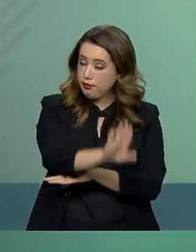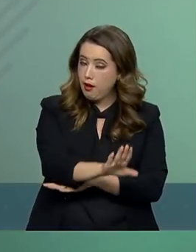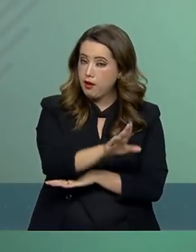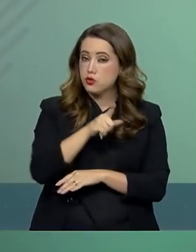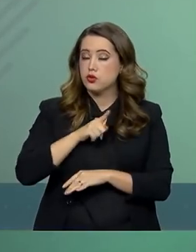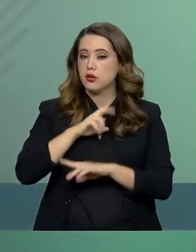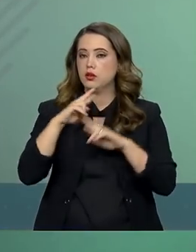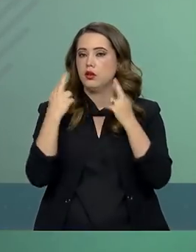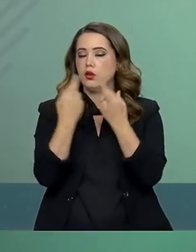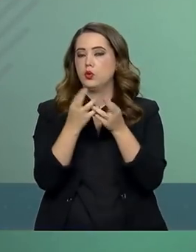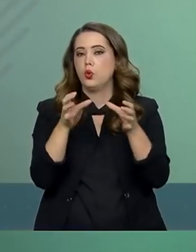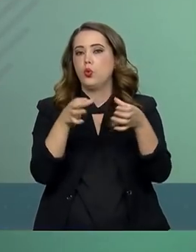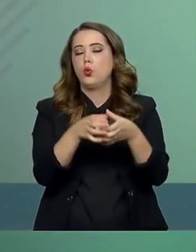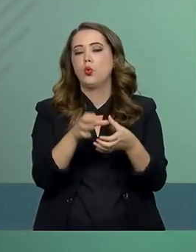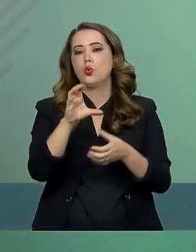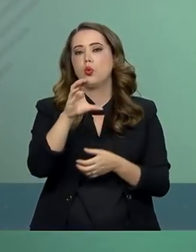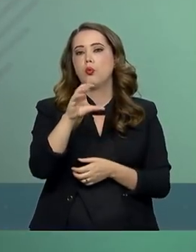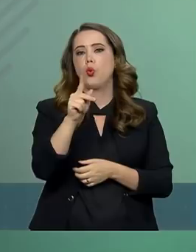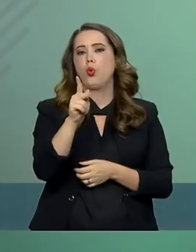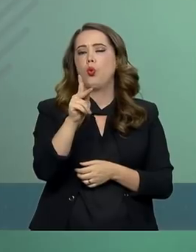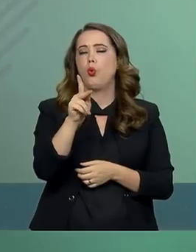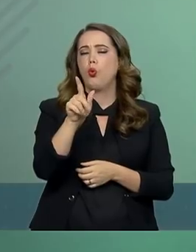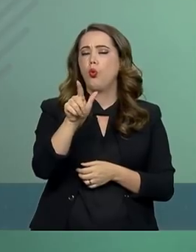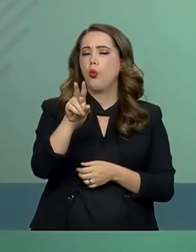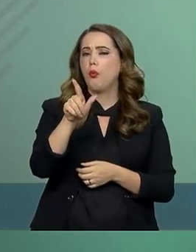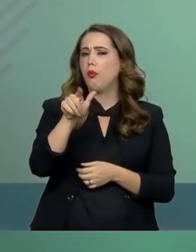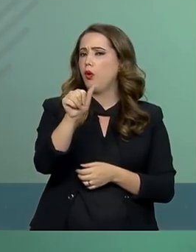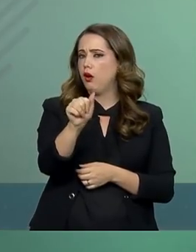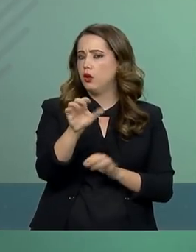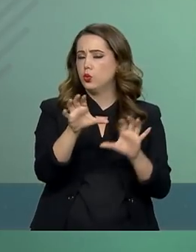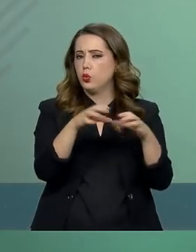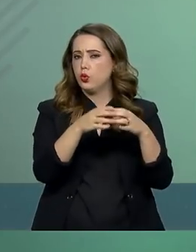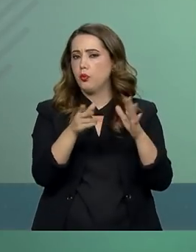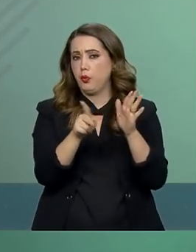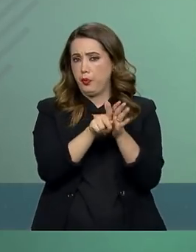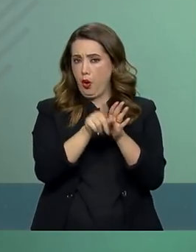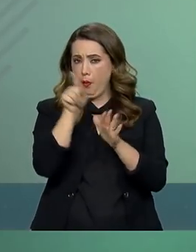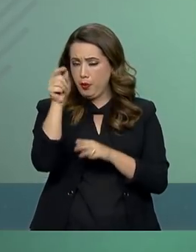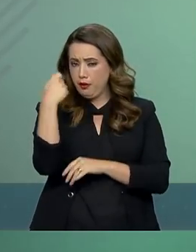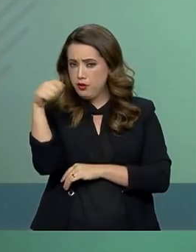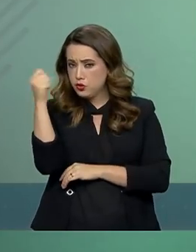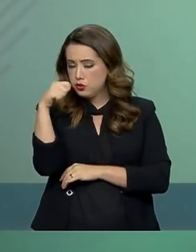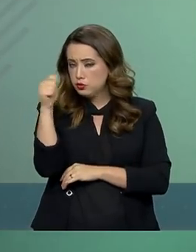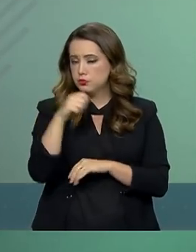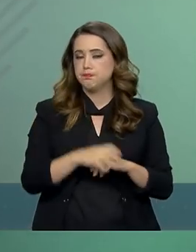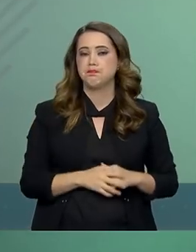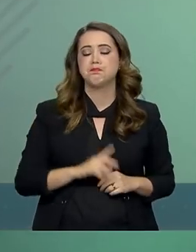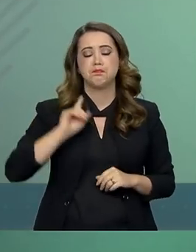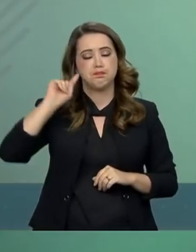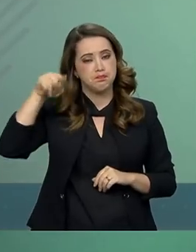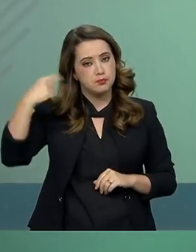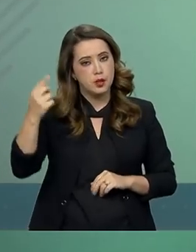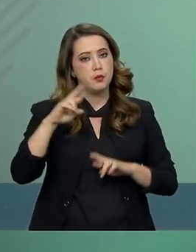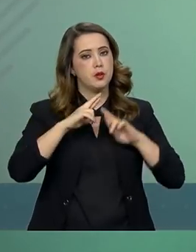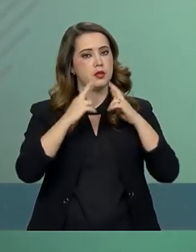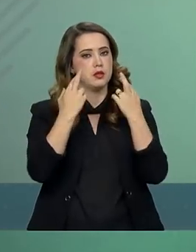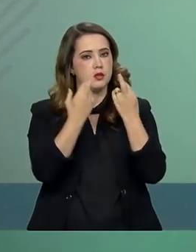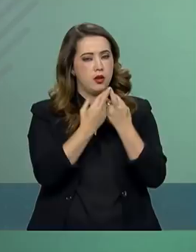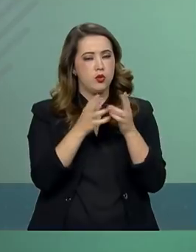cúpula do Congresso da Argentina e, em seguida, reunião com o presidente da Corte